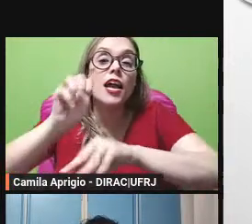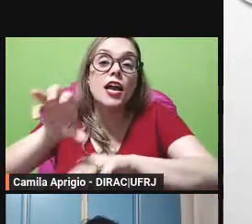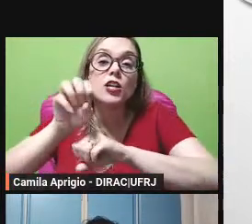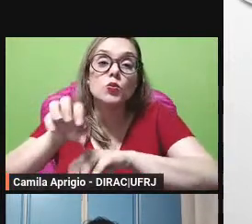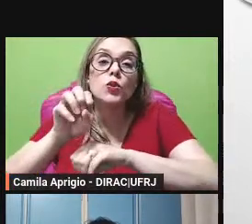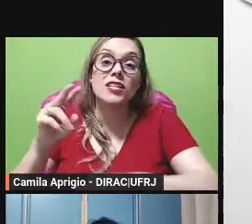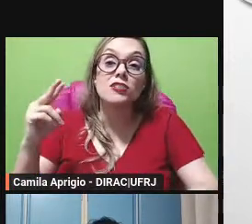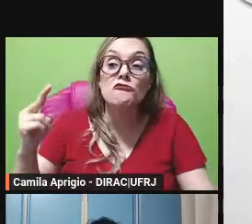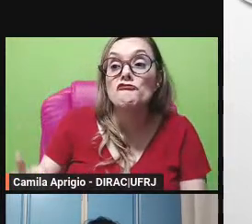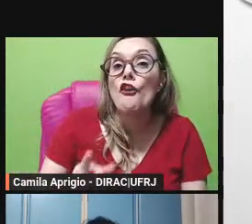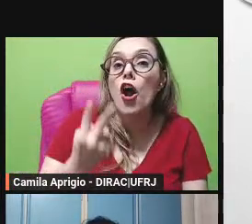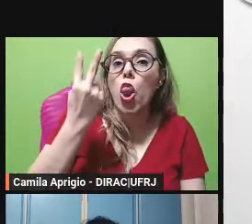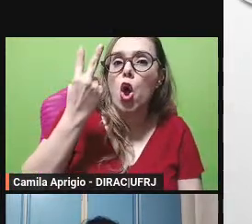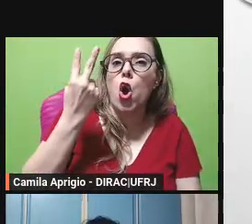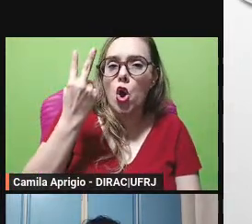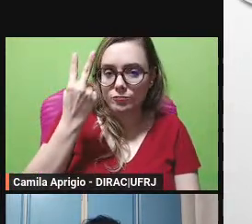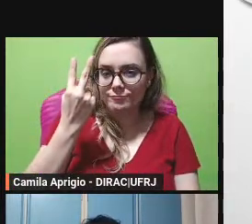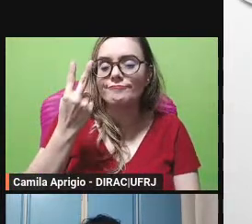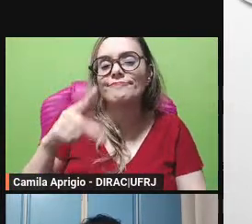certo